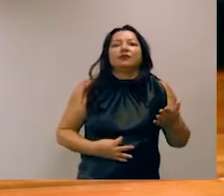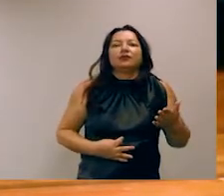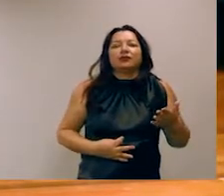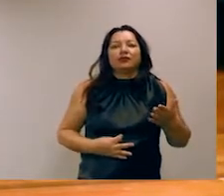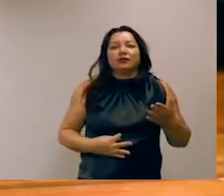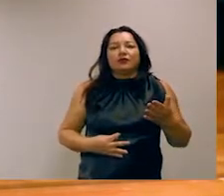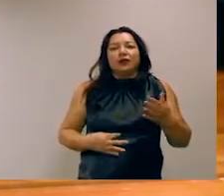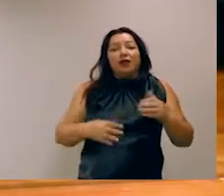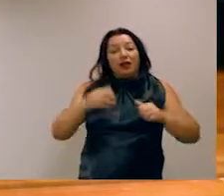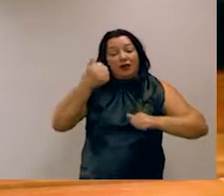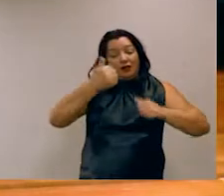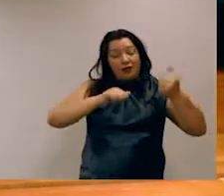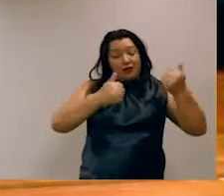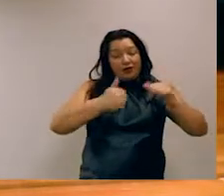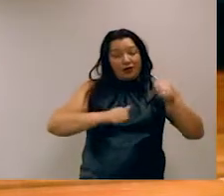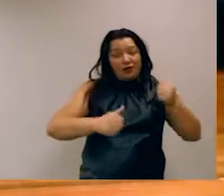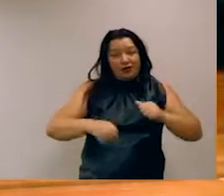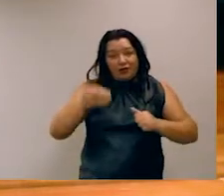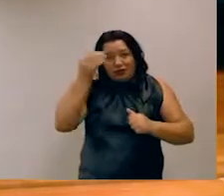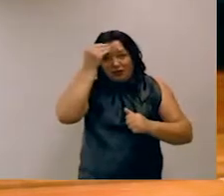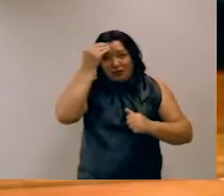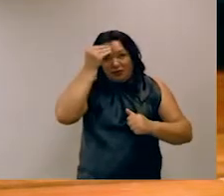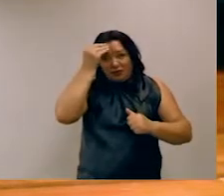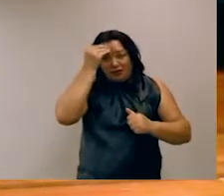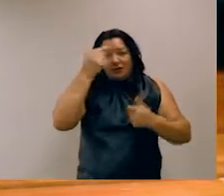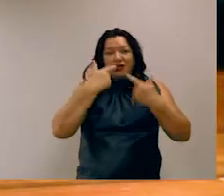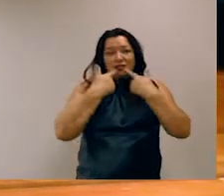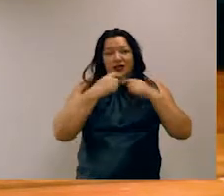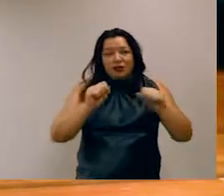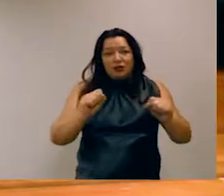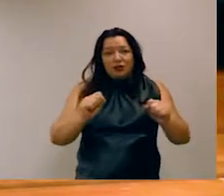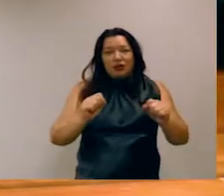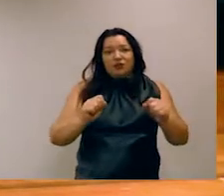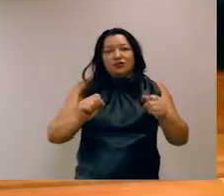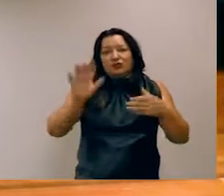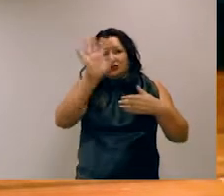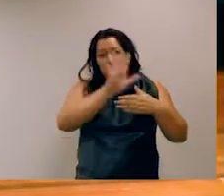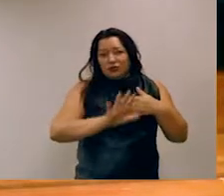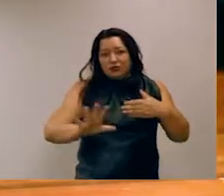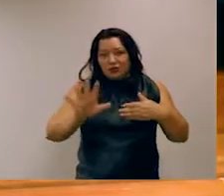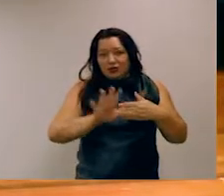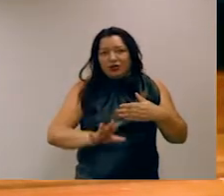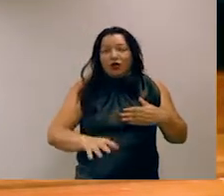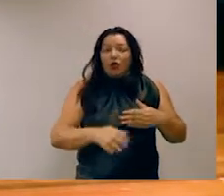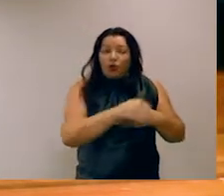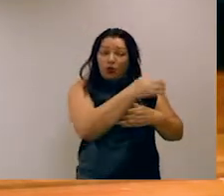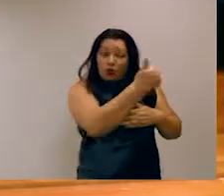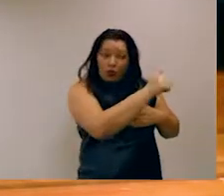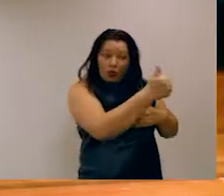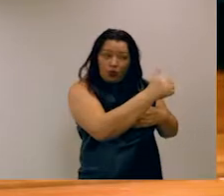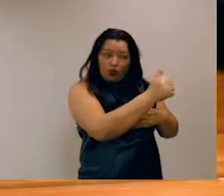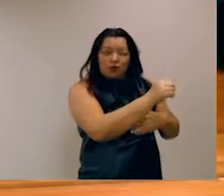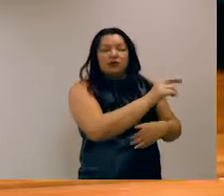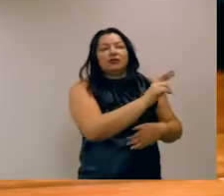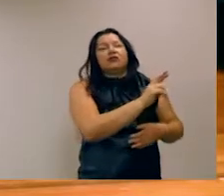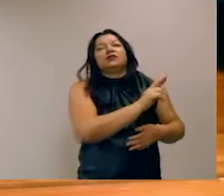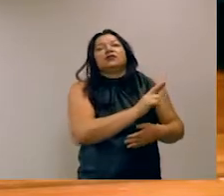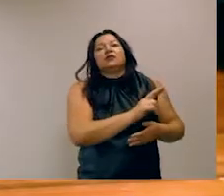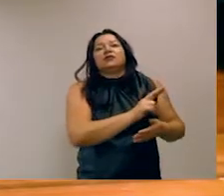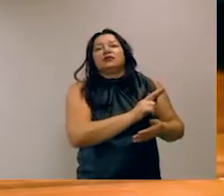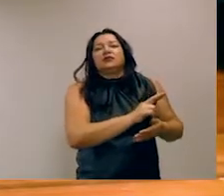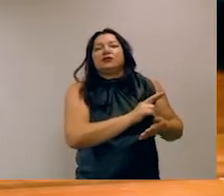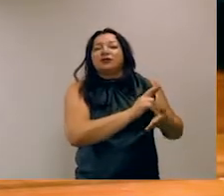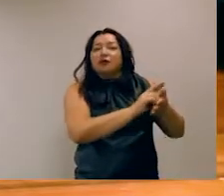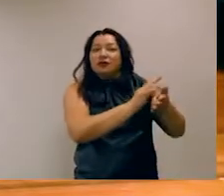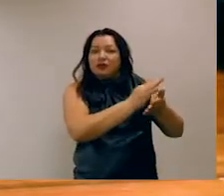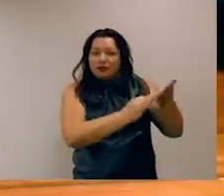Avaliação de compreensão de linguagem em geral. Então, ele tem um conjunto de 11 tarefas nesse número de categorias. Eu vou falar